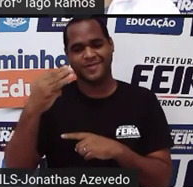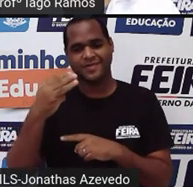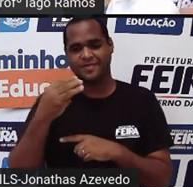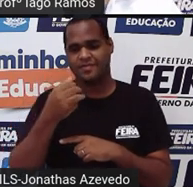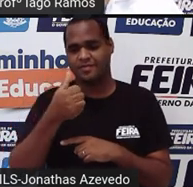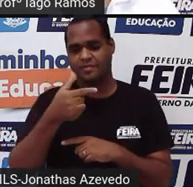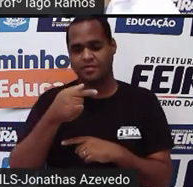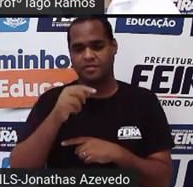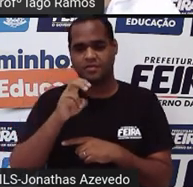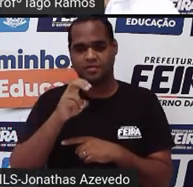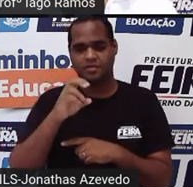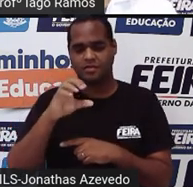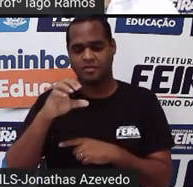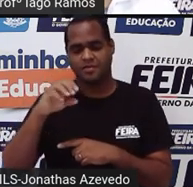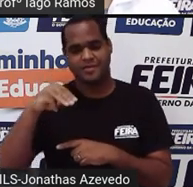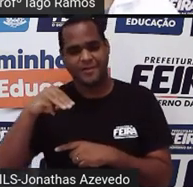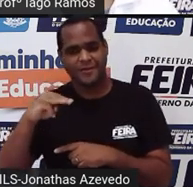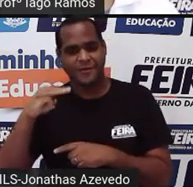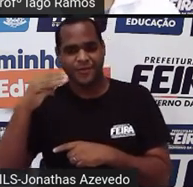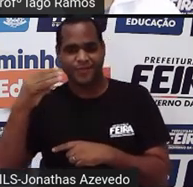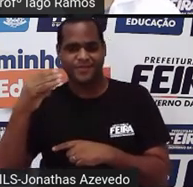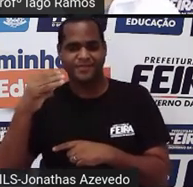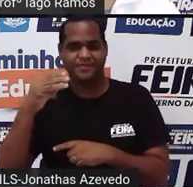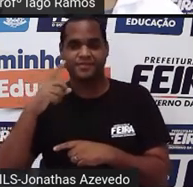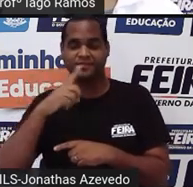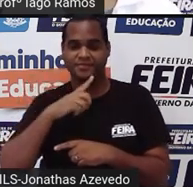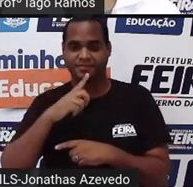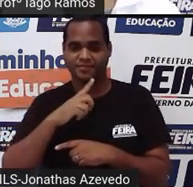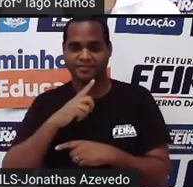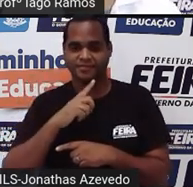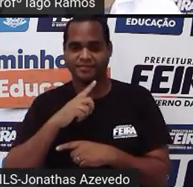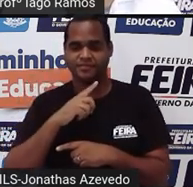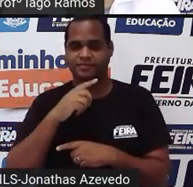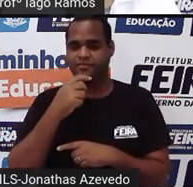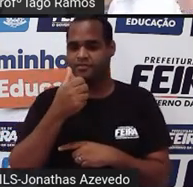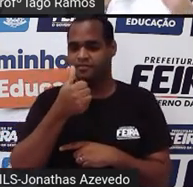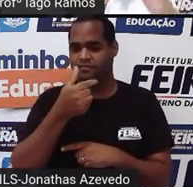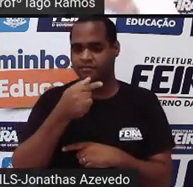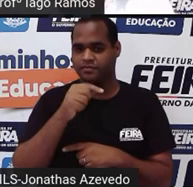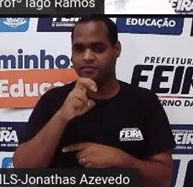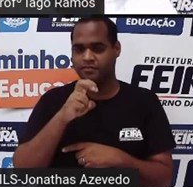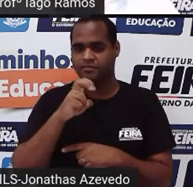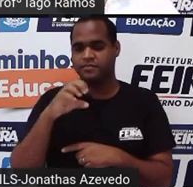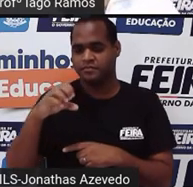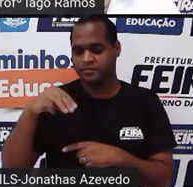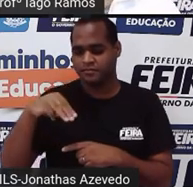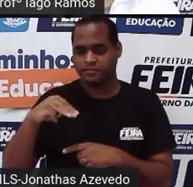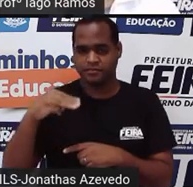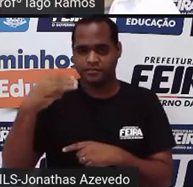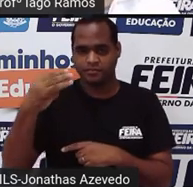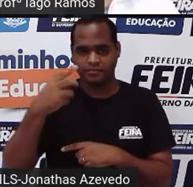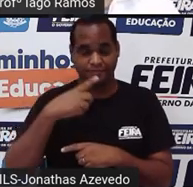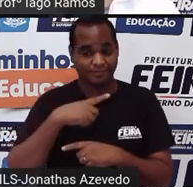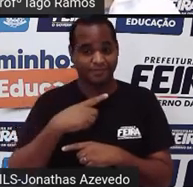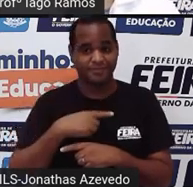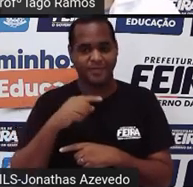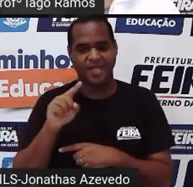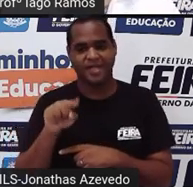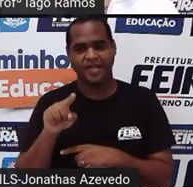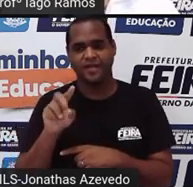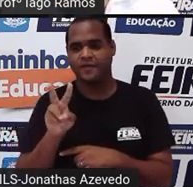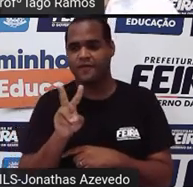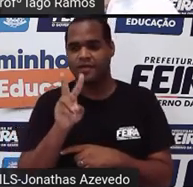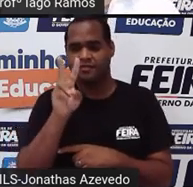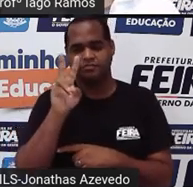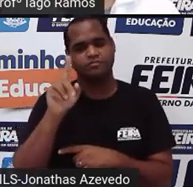ml, 175 mililitros, né? Vai valer 175